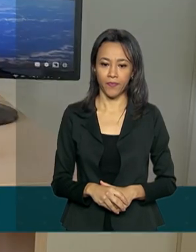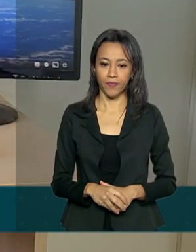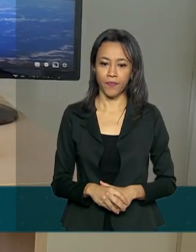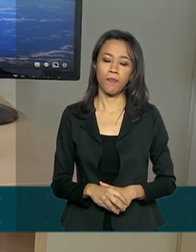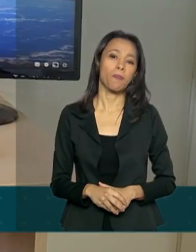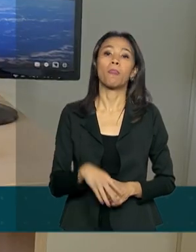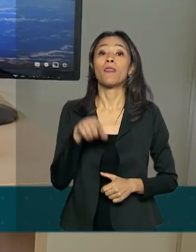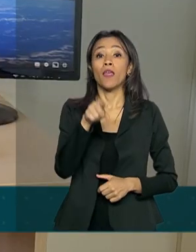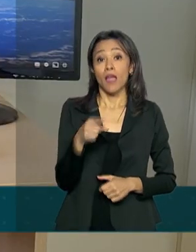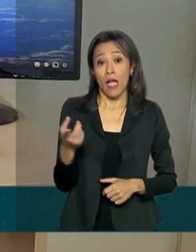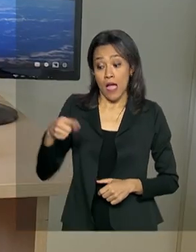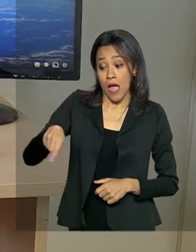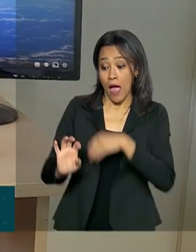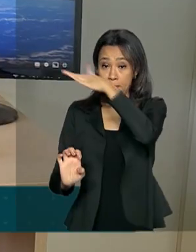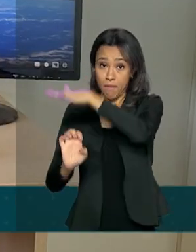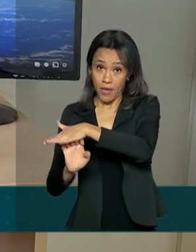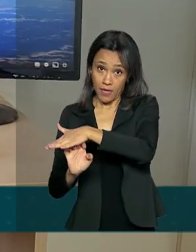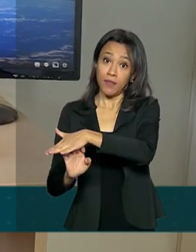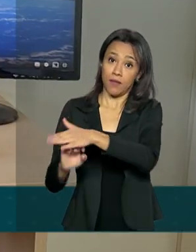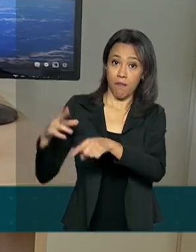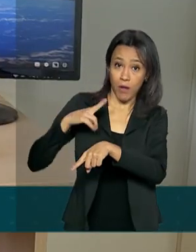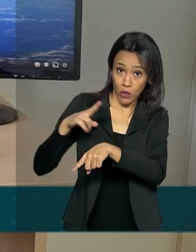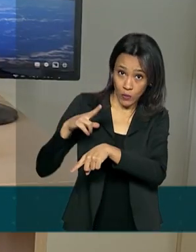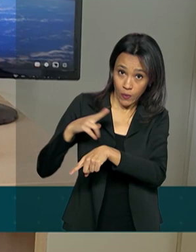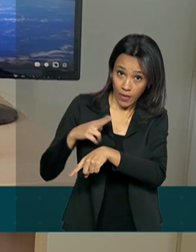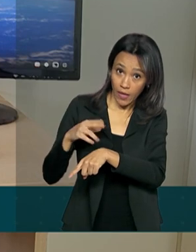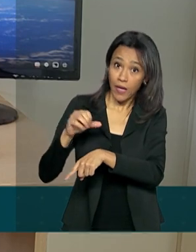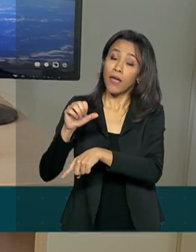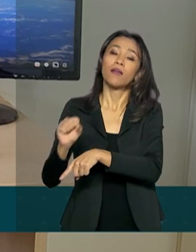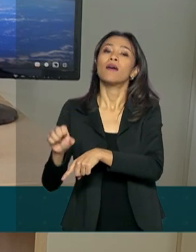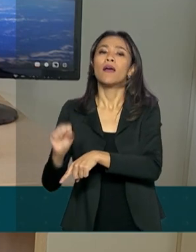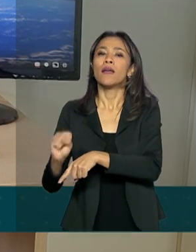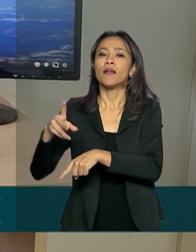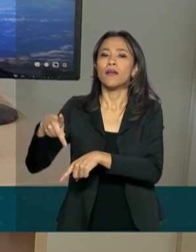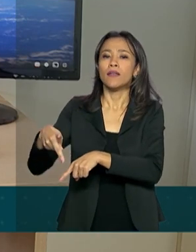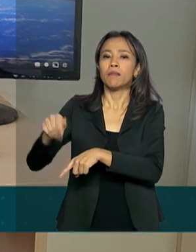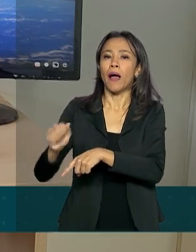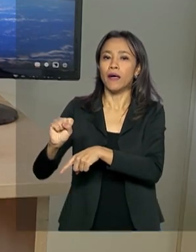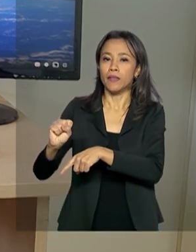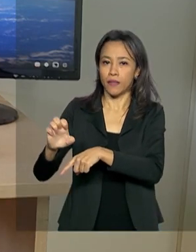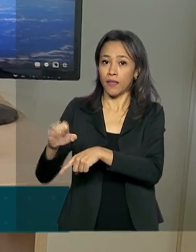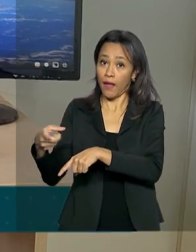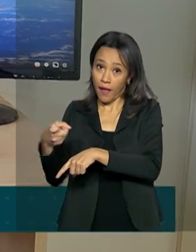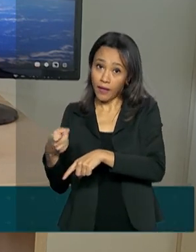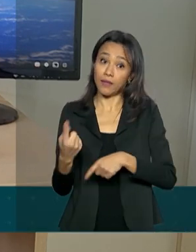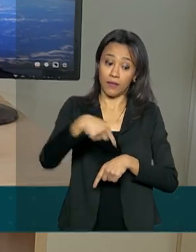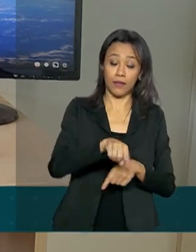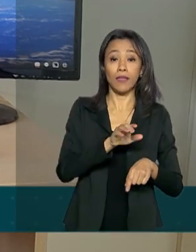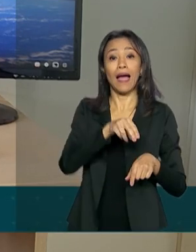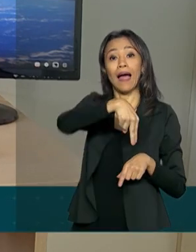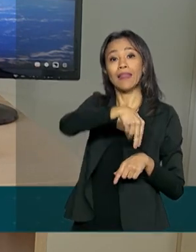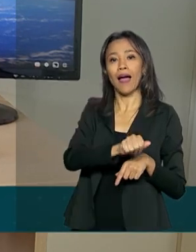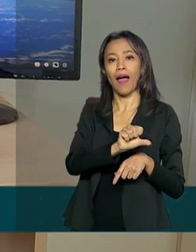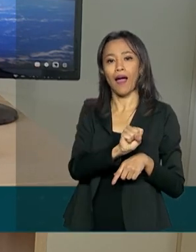O consórcio entre a empresa privada SpaceX, do magnata do setor de tecnologia Elon Musk, e a NASA, marca uma